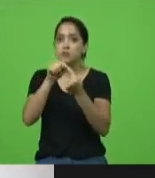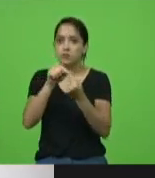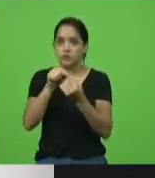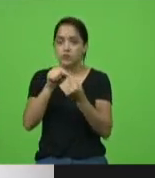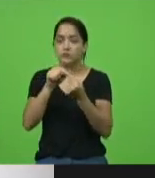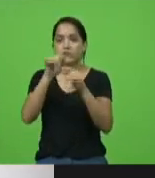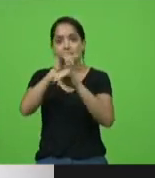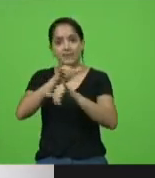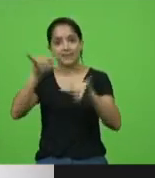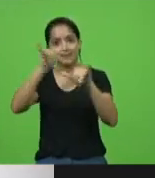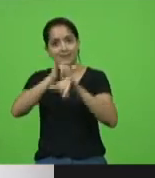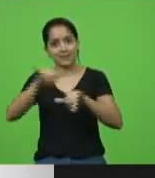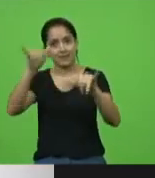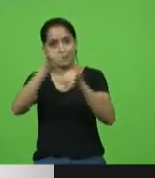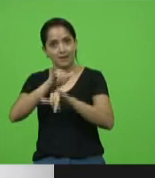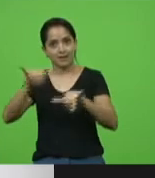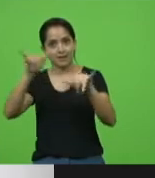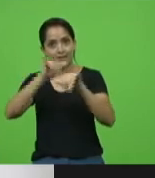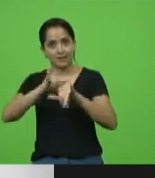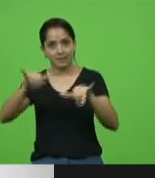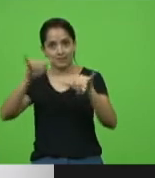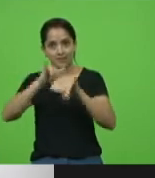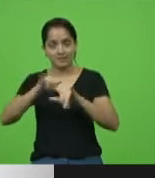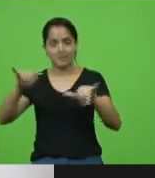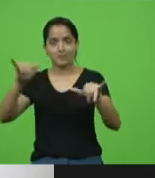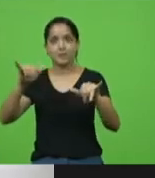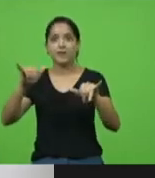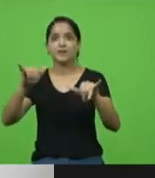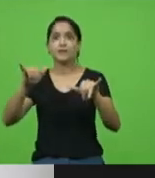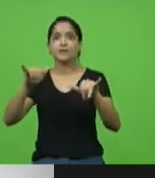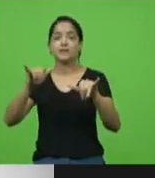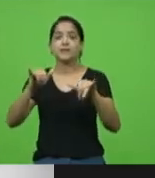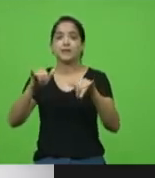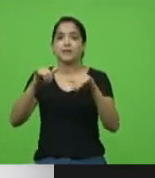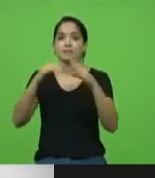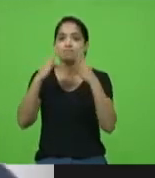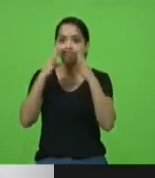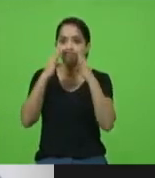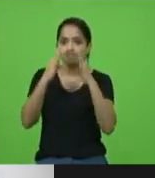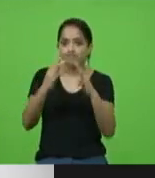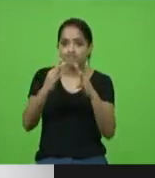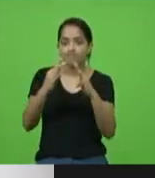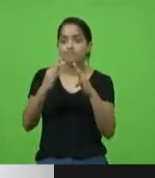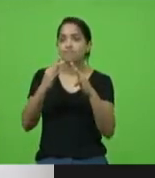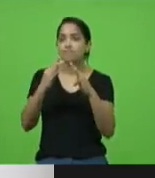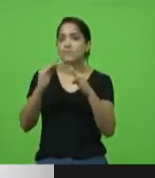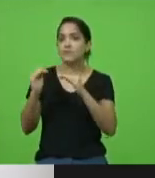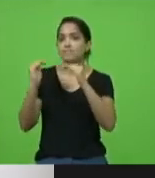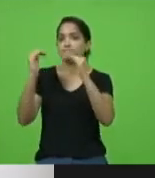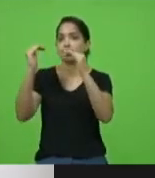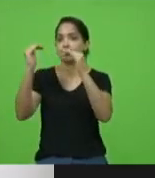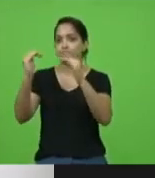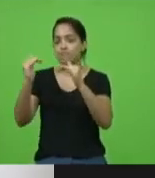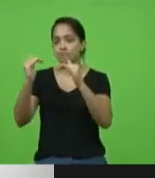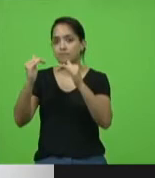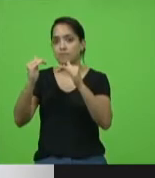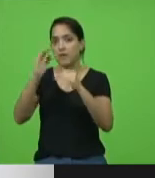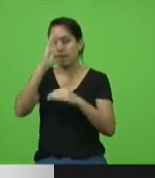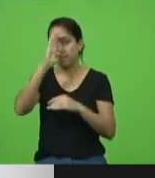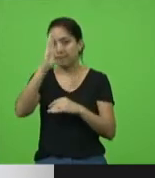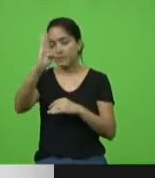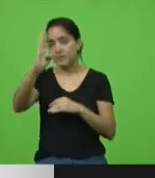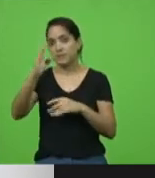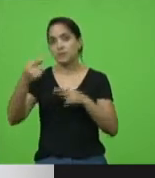campanha dá destaque, carega, como ideia motivadora e central do